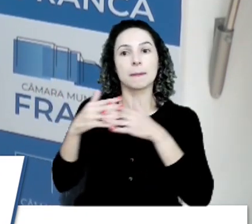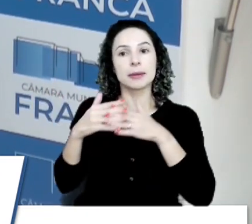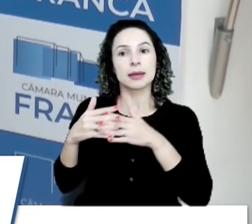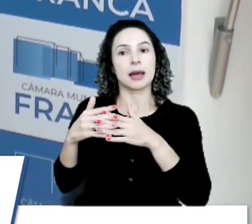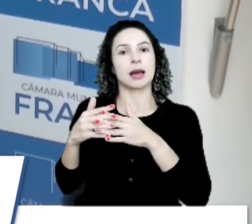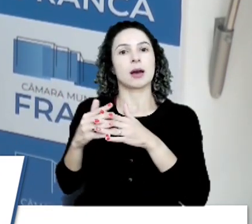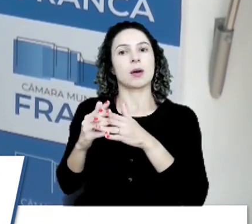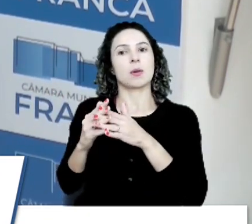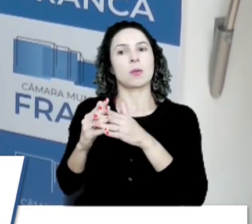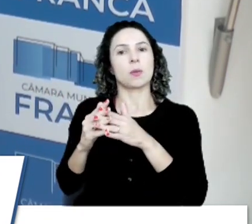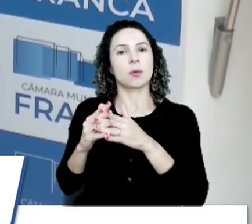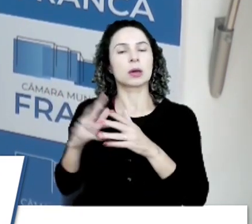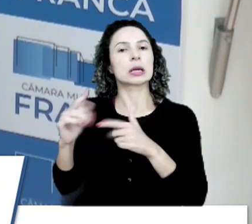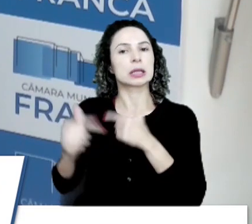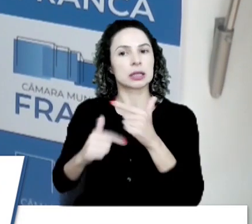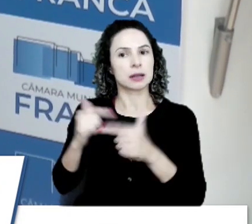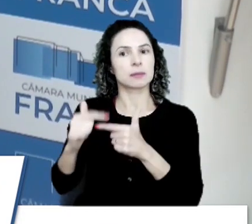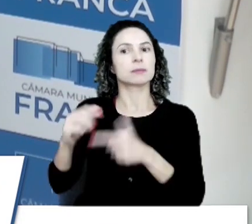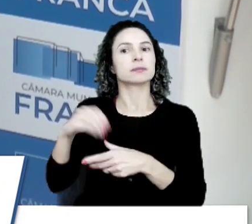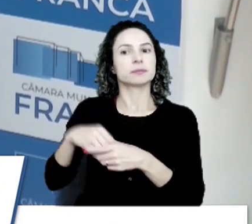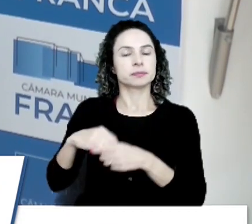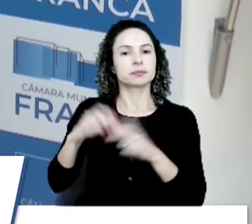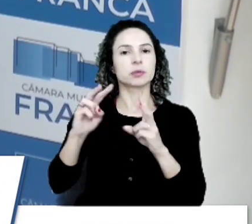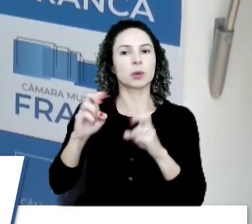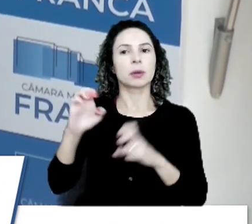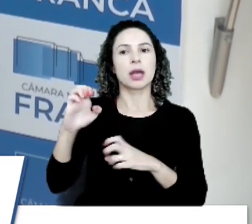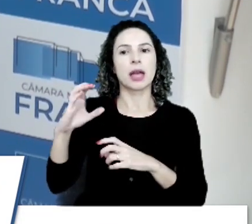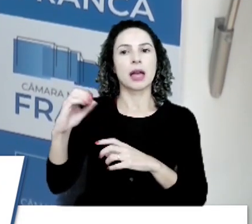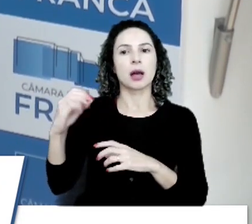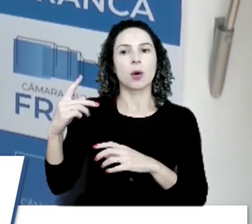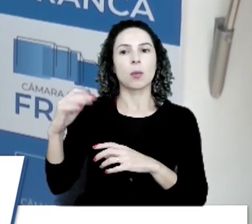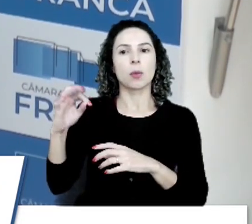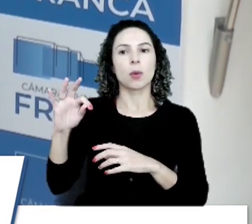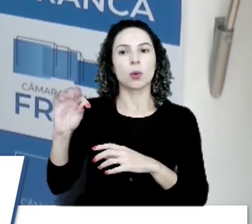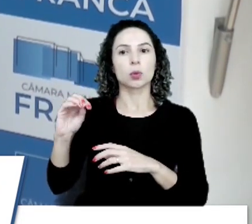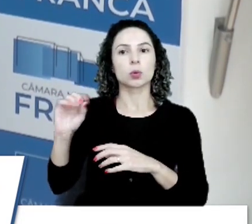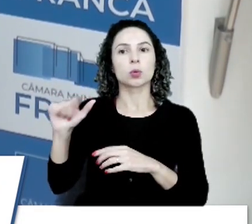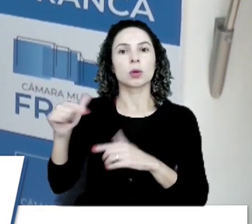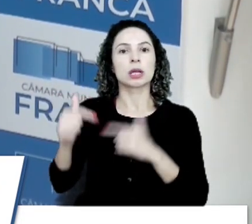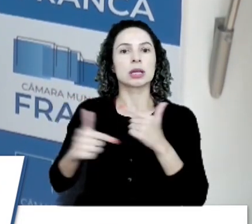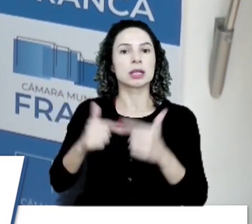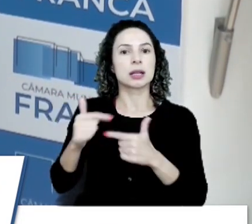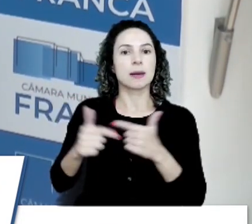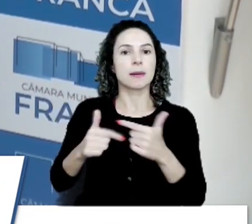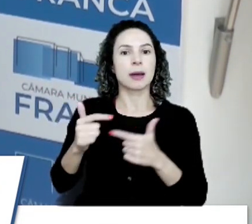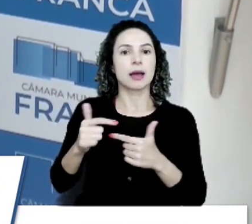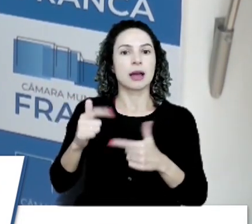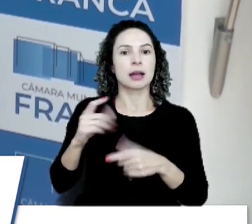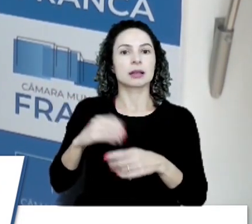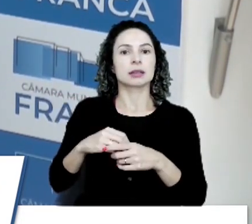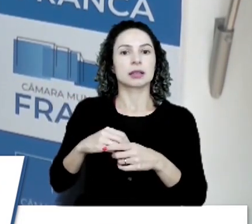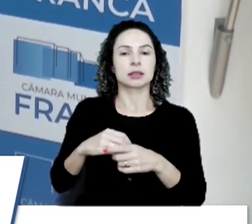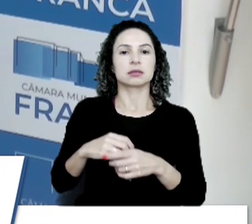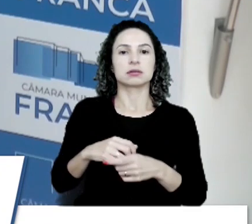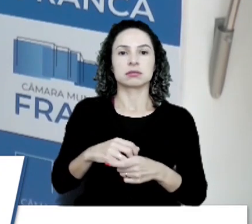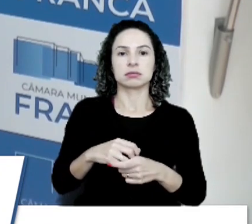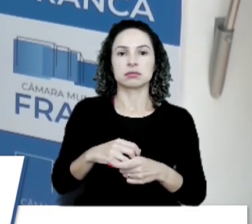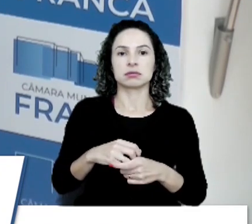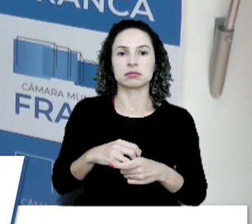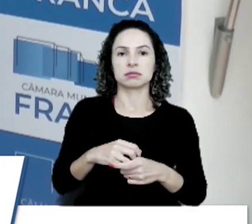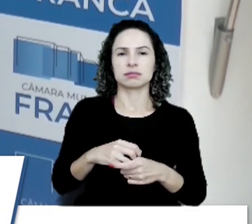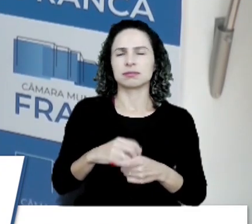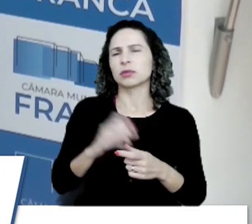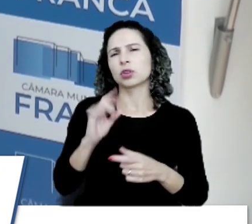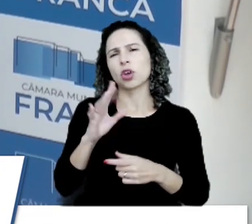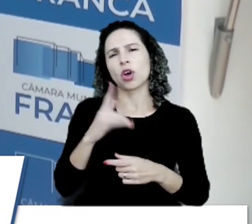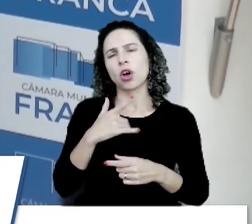trabalham nessa questão dos ecopontos onde são feitos esses descartes. Eu só quero